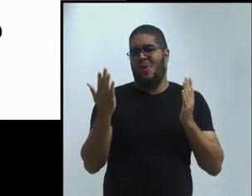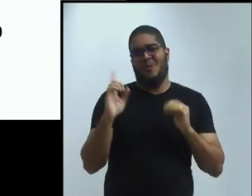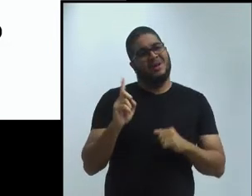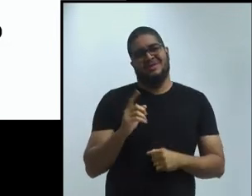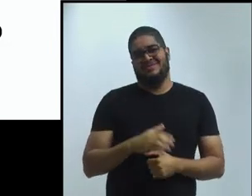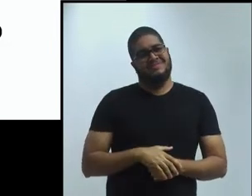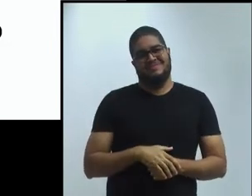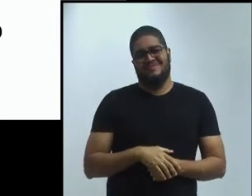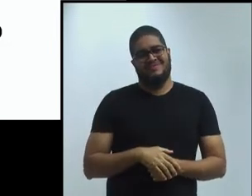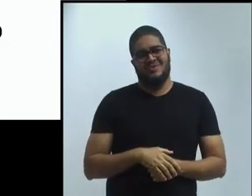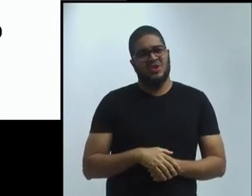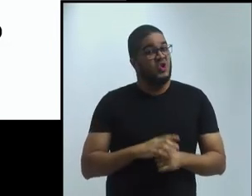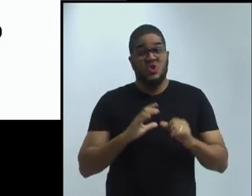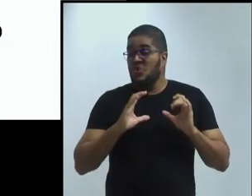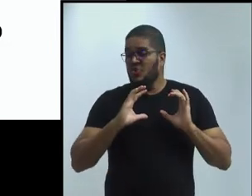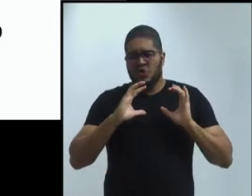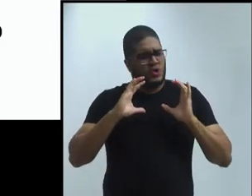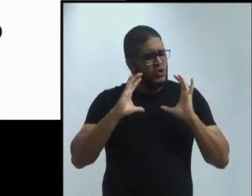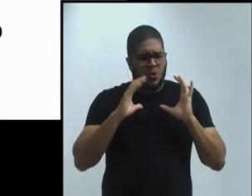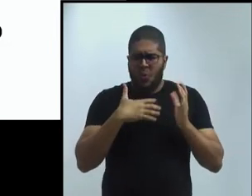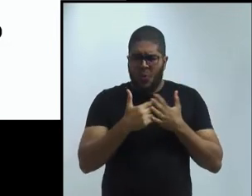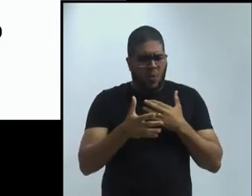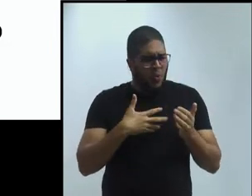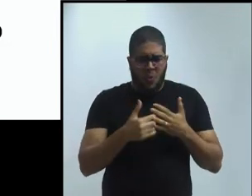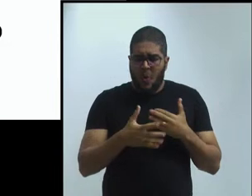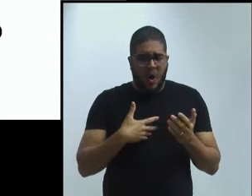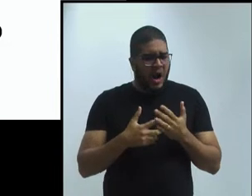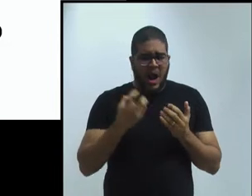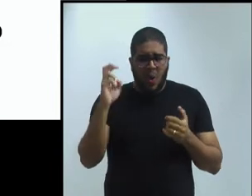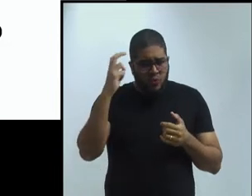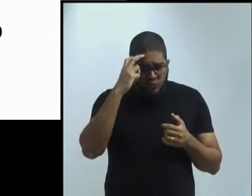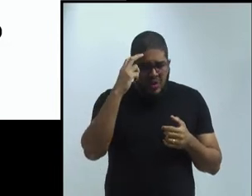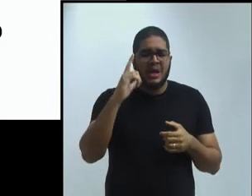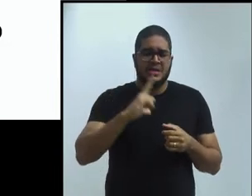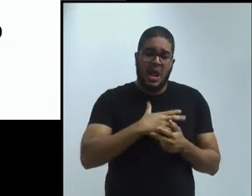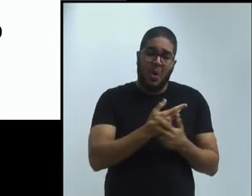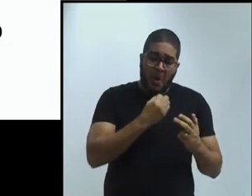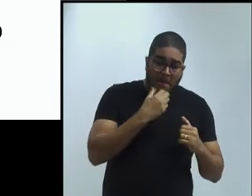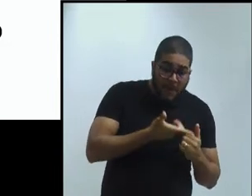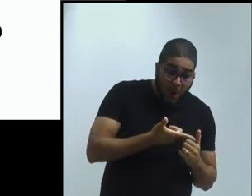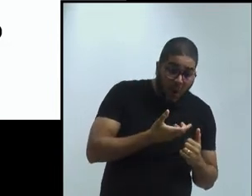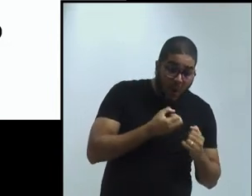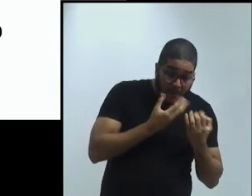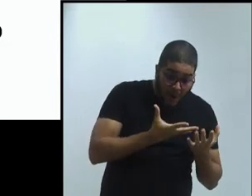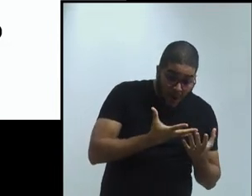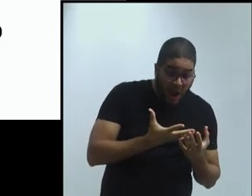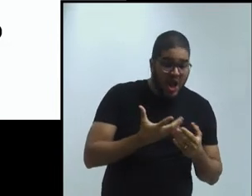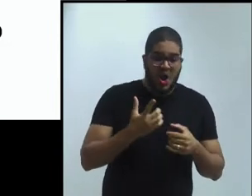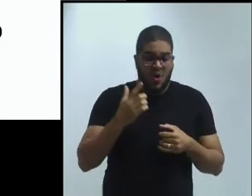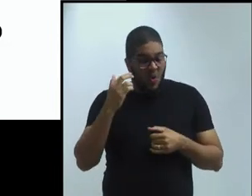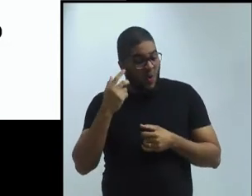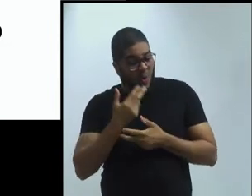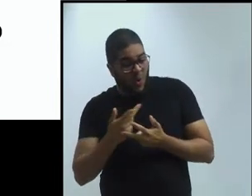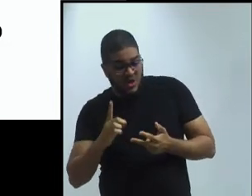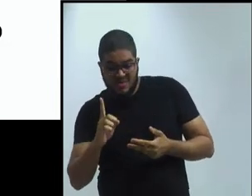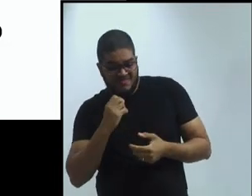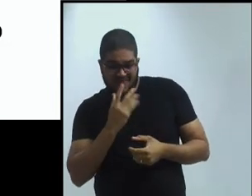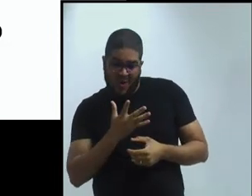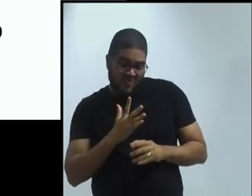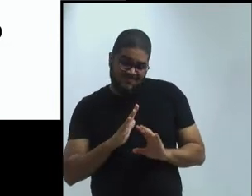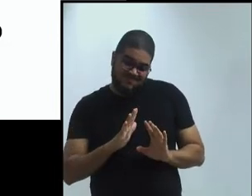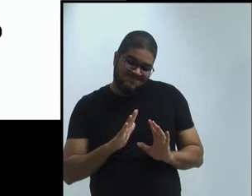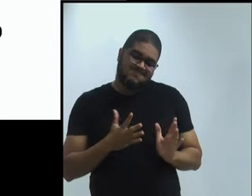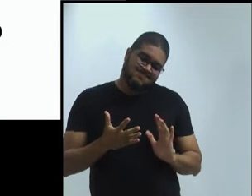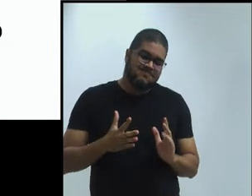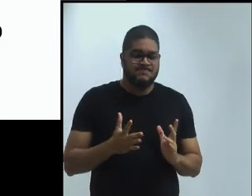Todas as culturas têm coisas boas e coisas não tão boas. Então, não se pode comparar. Tolerância